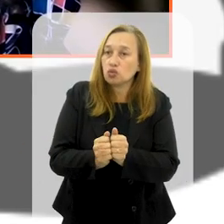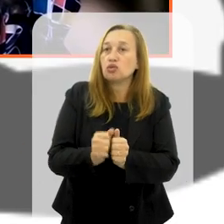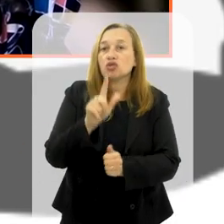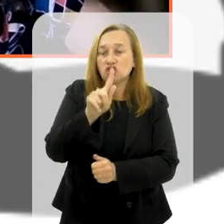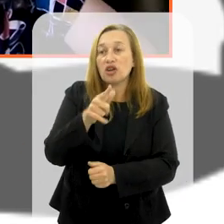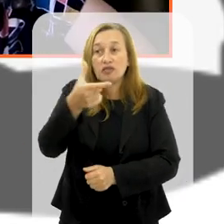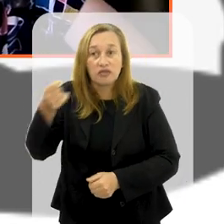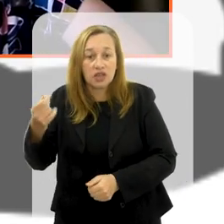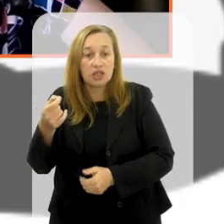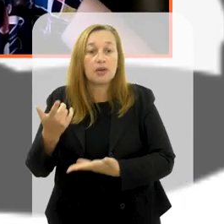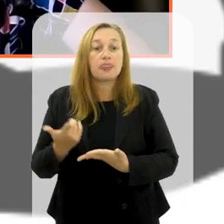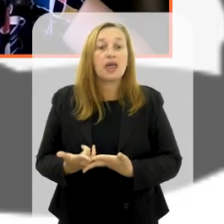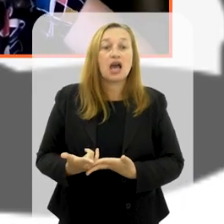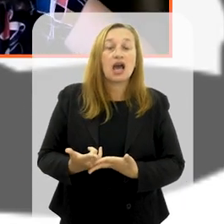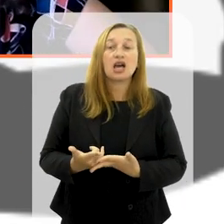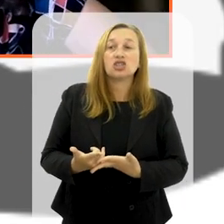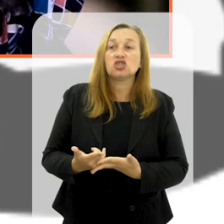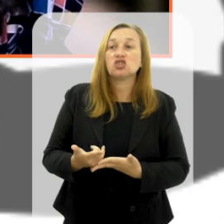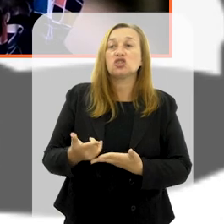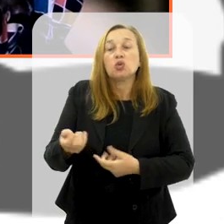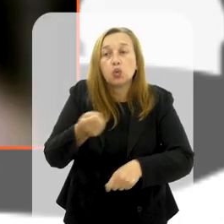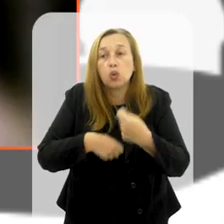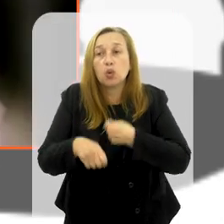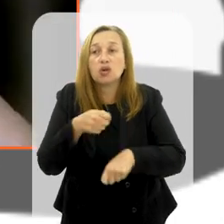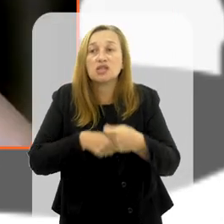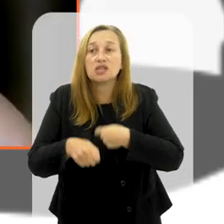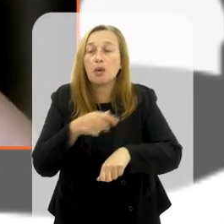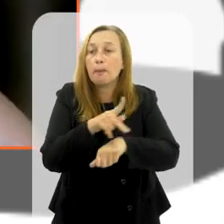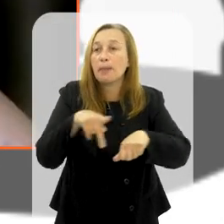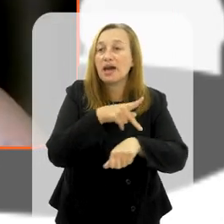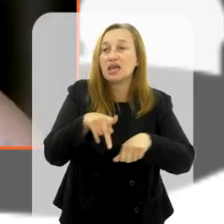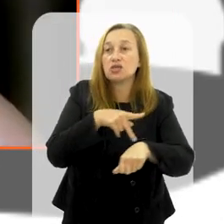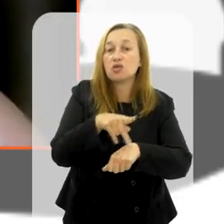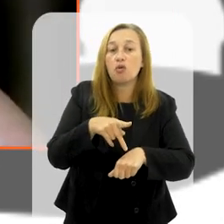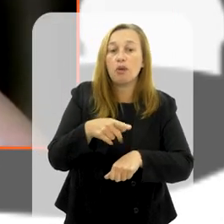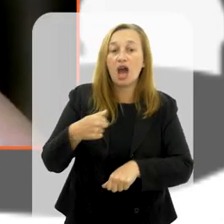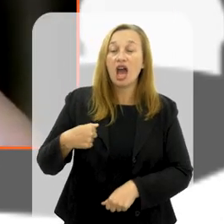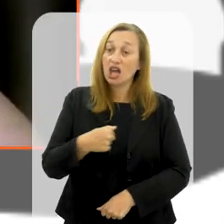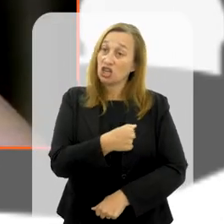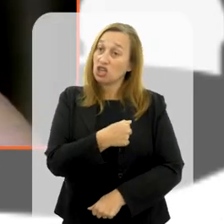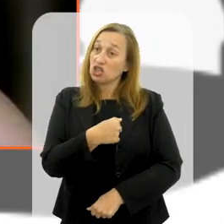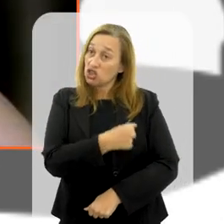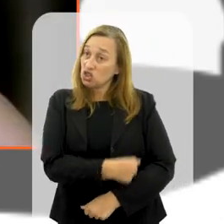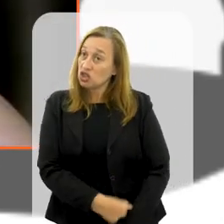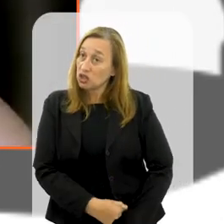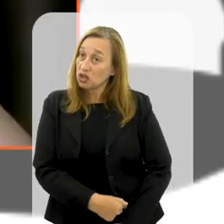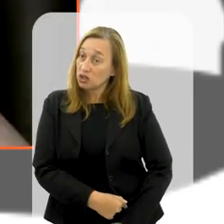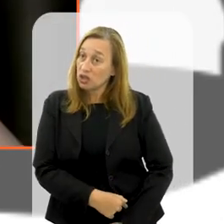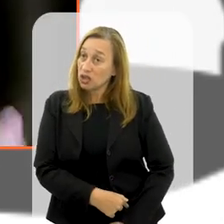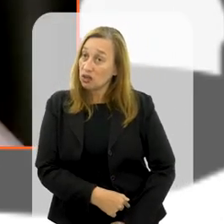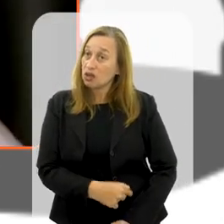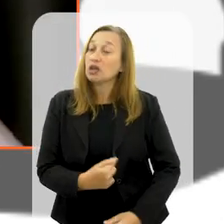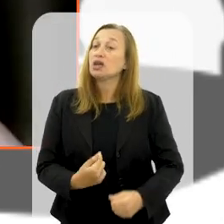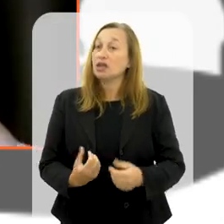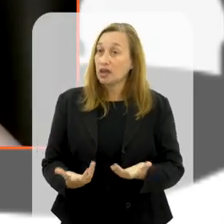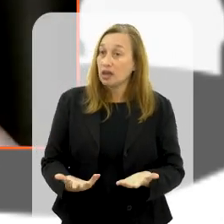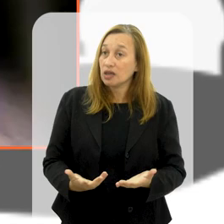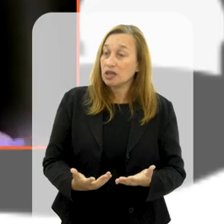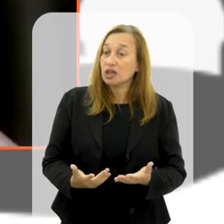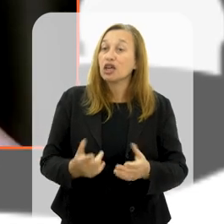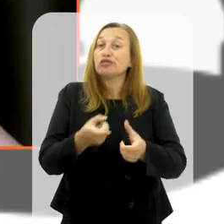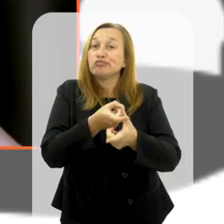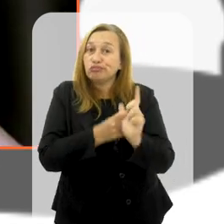cúpulas do G20. A gente traz para a mesa de negociação um país como a China, que hoje se tornou um grande credor global